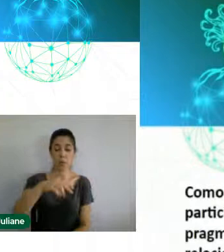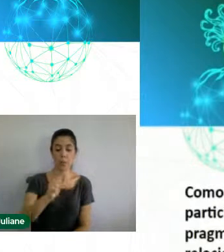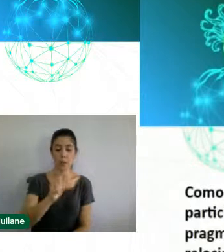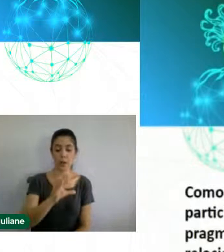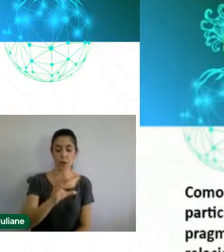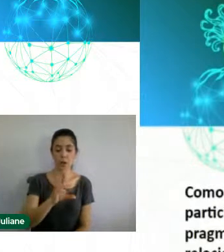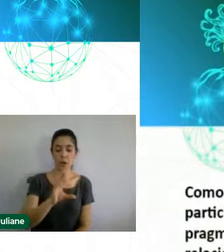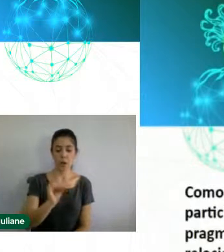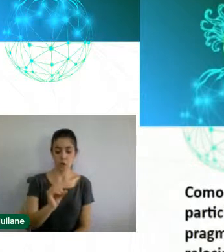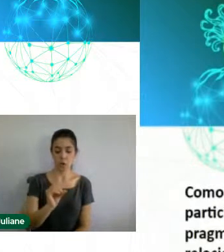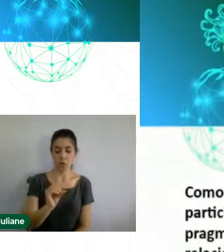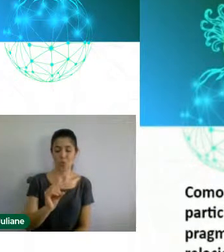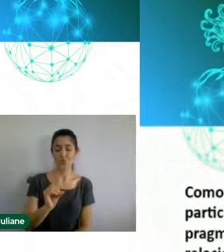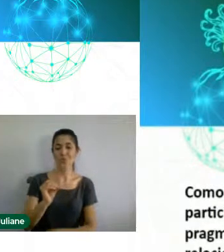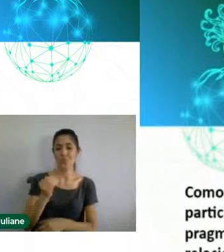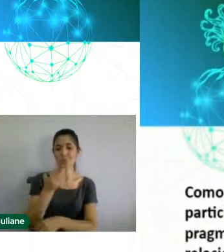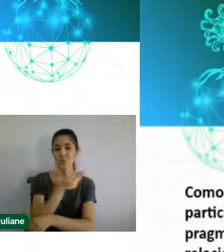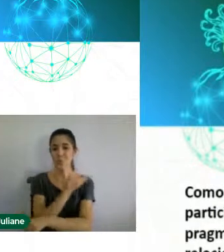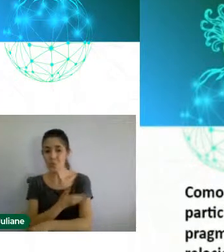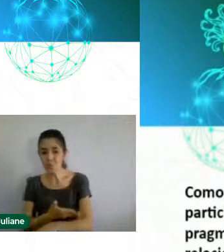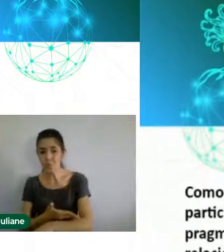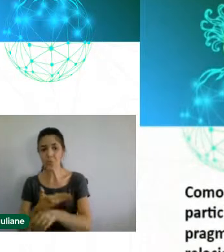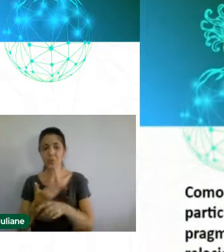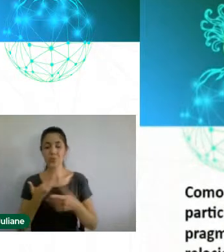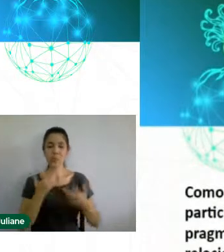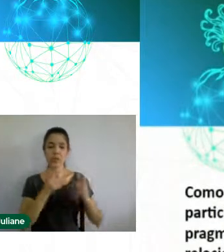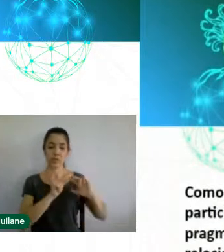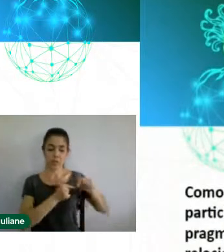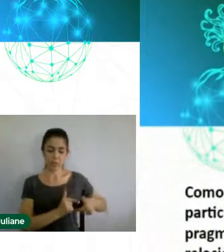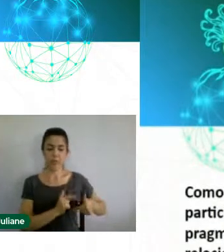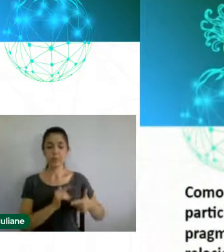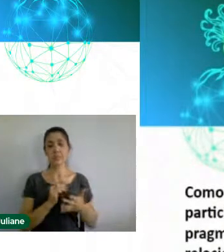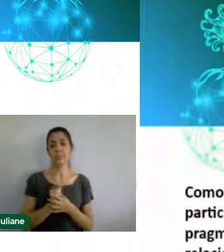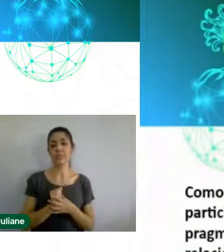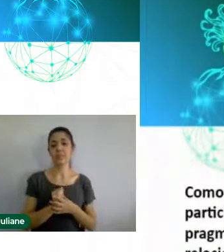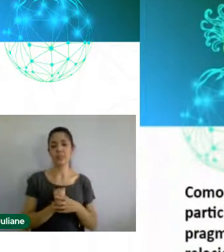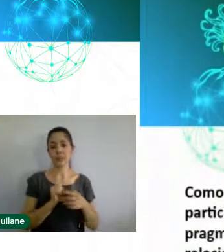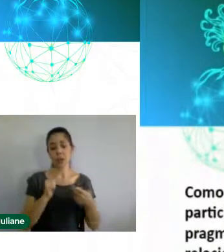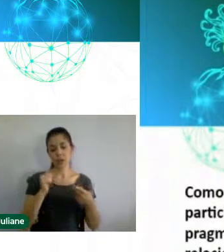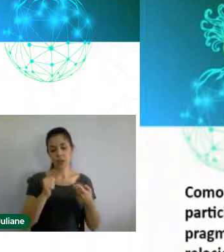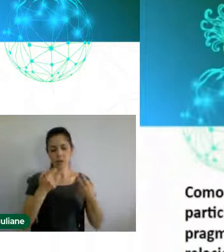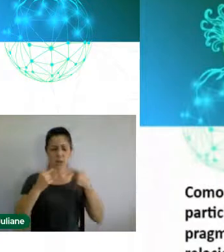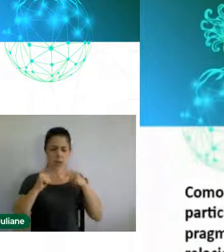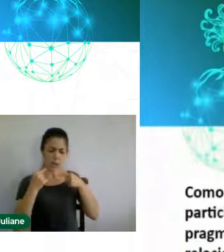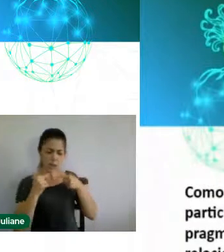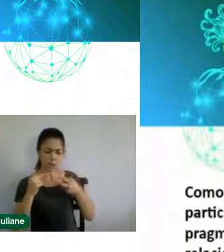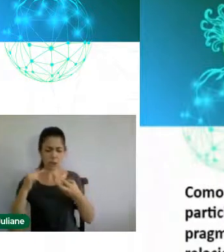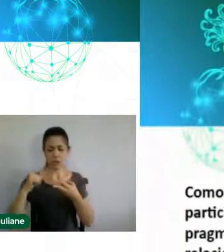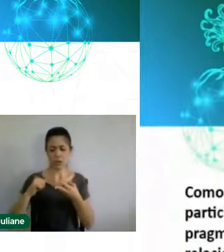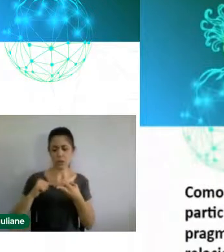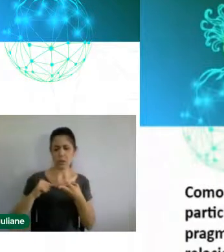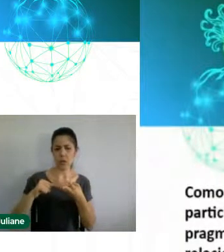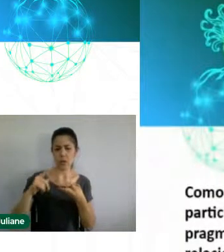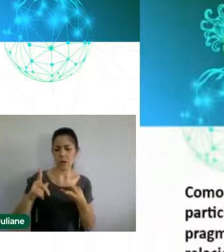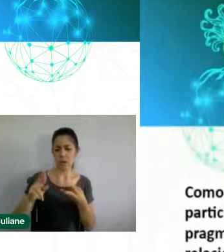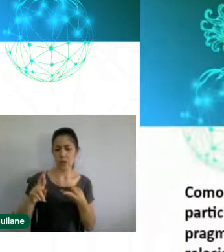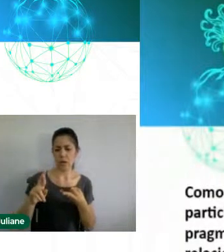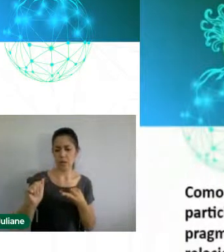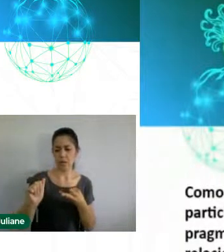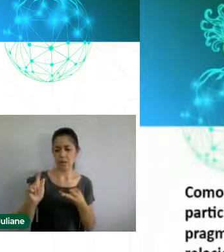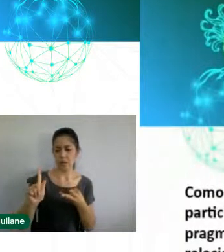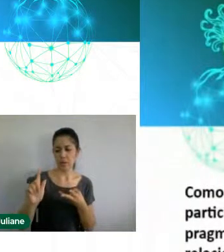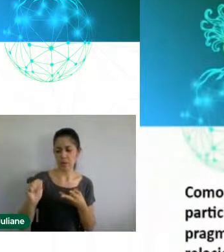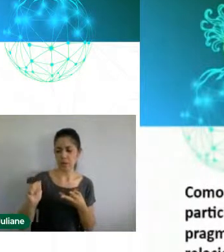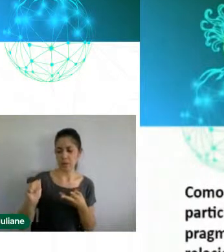conservadoras, a crítica e a pragmática, 68 das respostas estavam relacionadas à